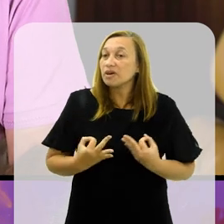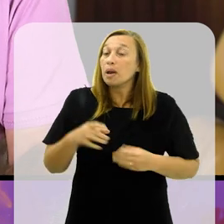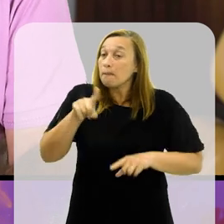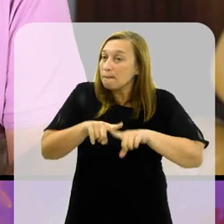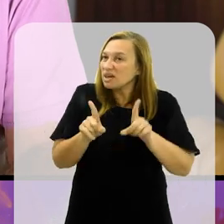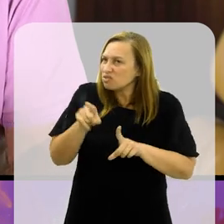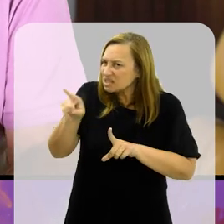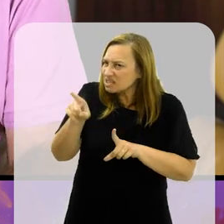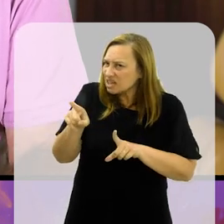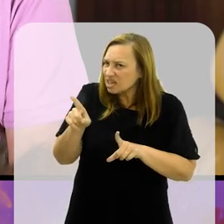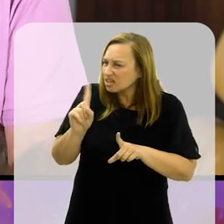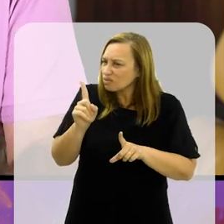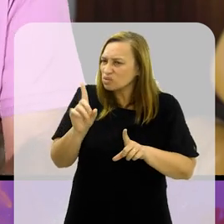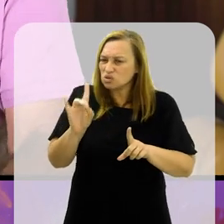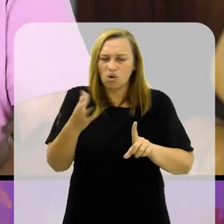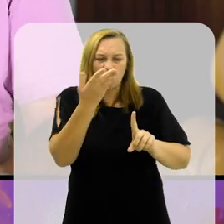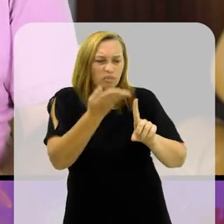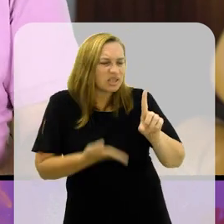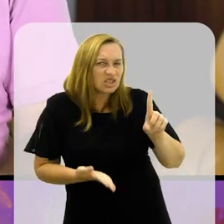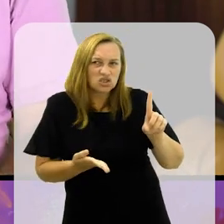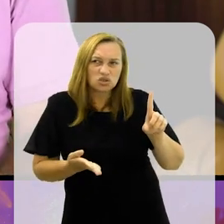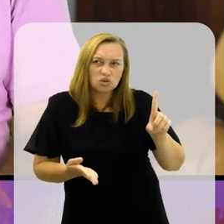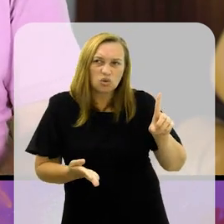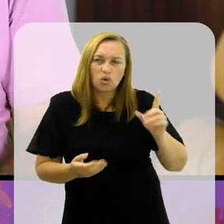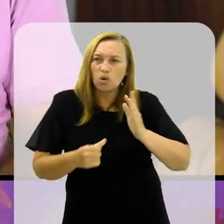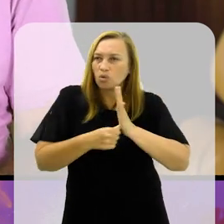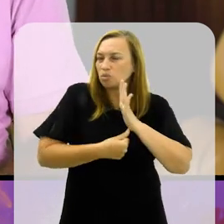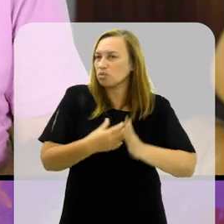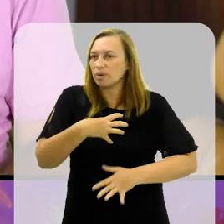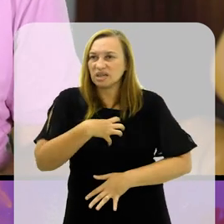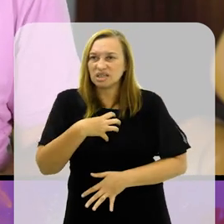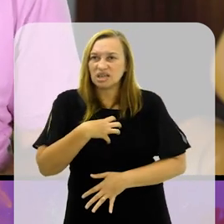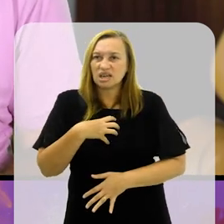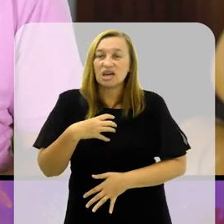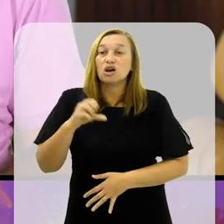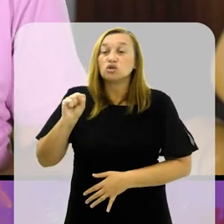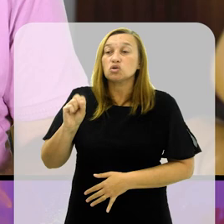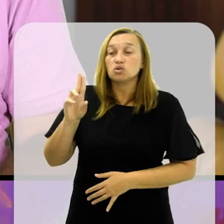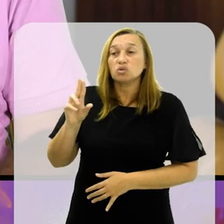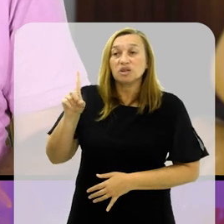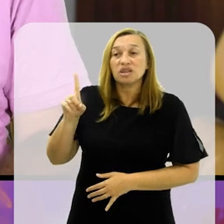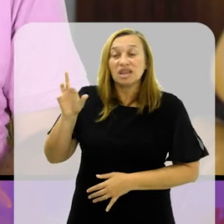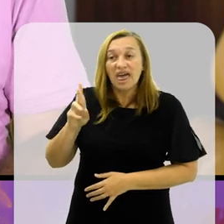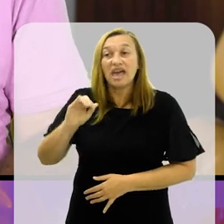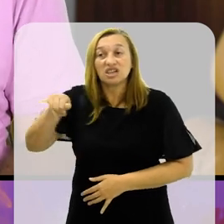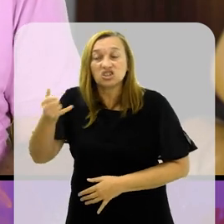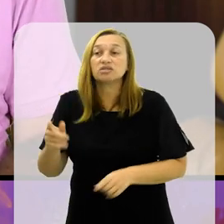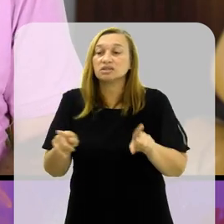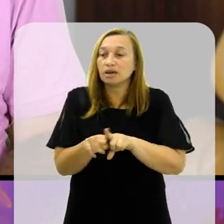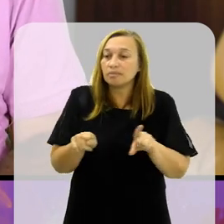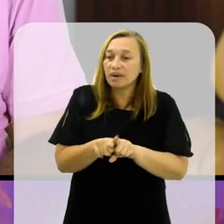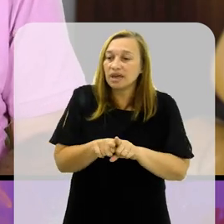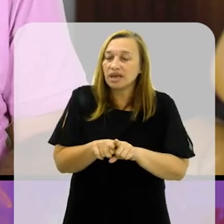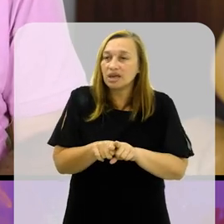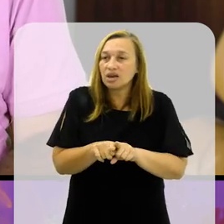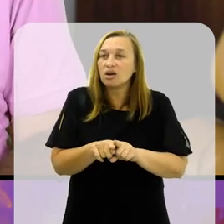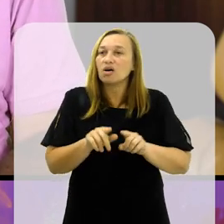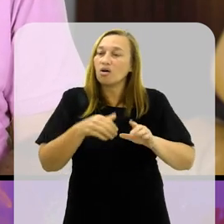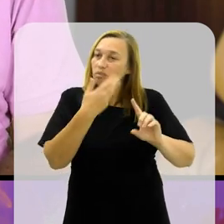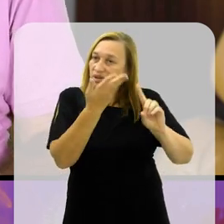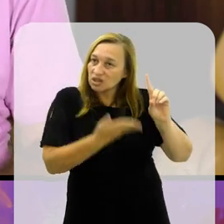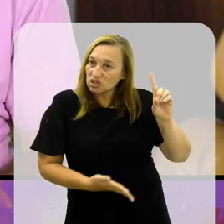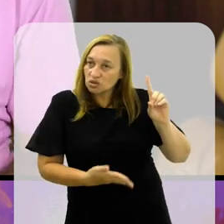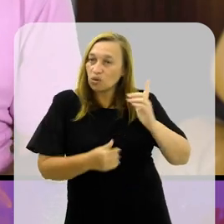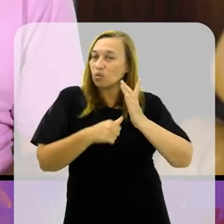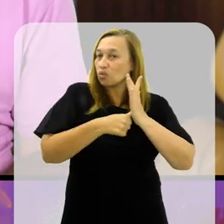exemplar. Mas você também não homenageou só o Bahia. A Suderge também não só homenageou o Bahia. Homenageou também um clube aqui do